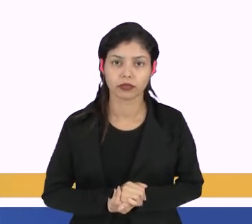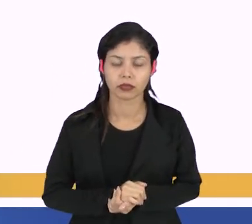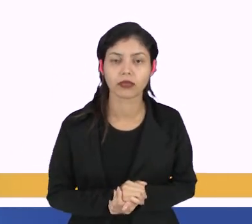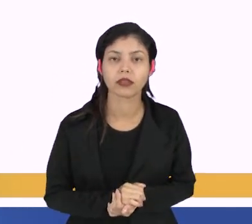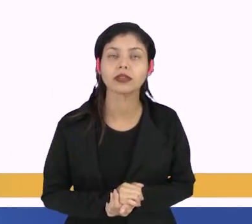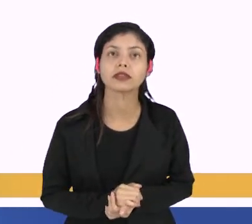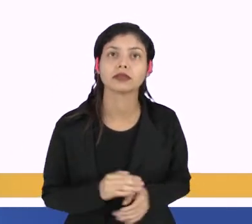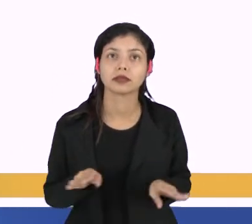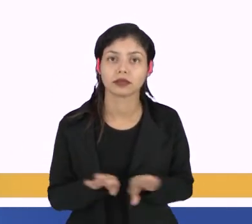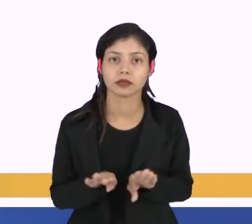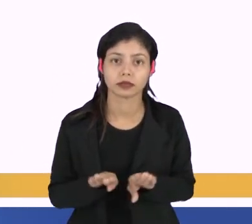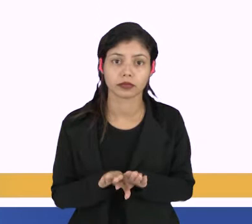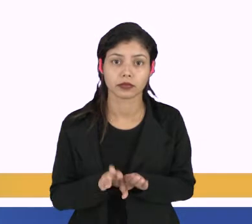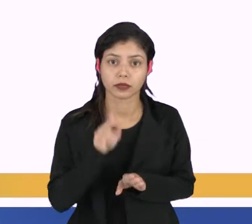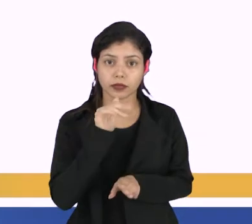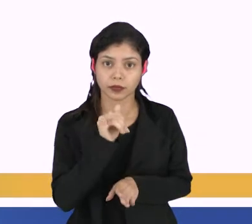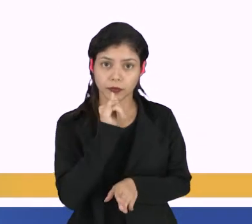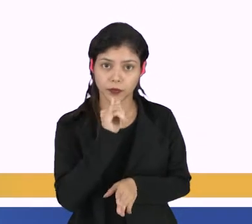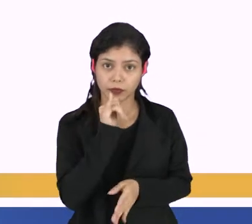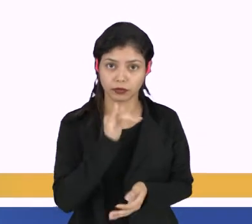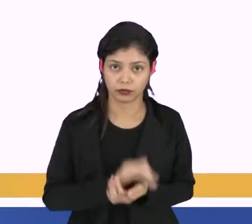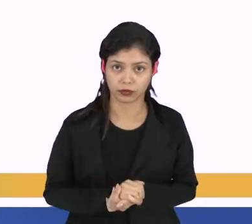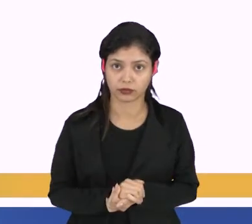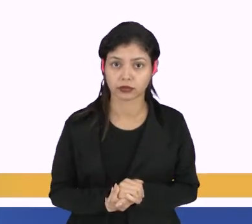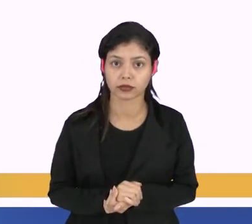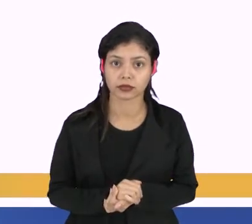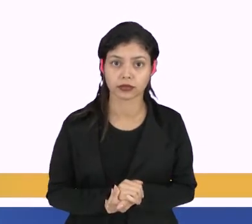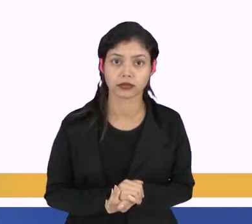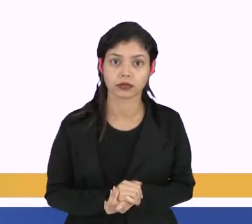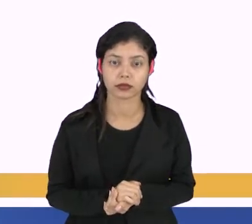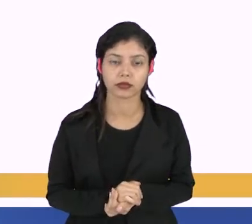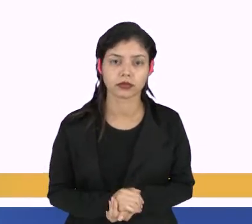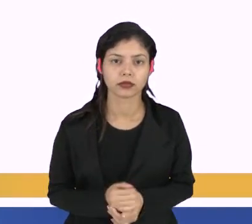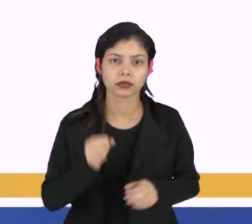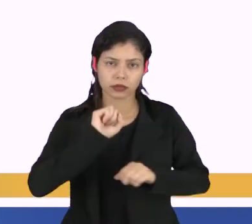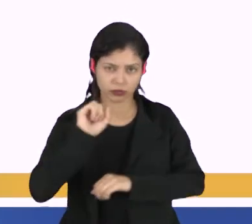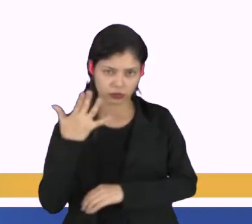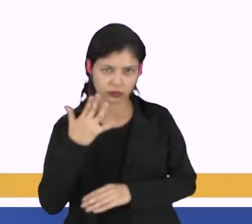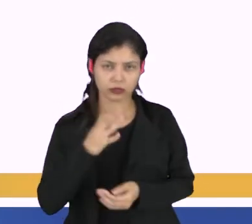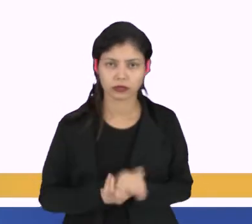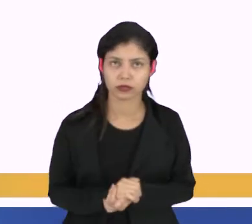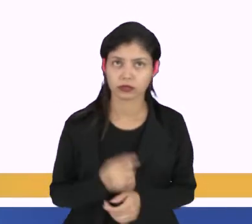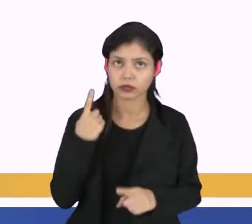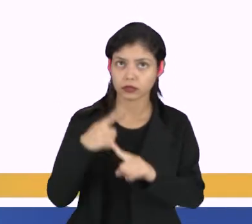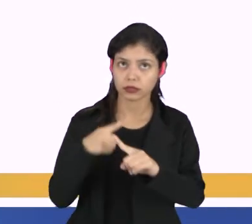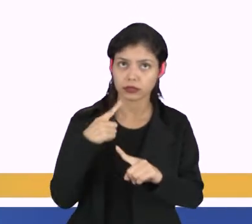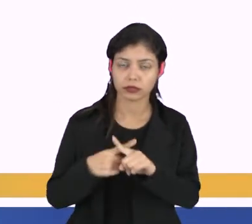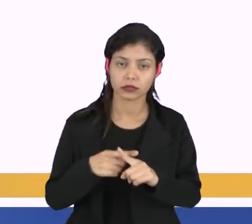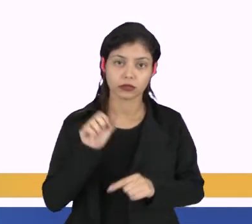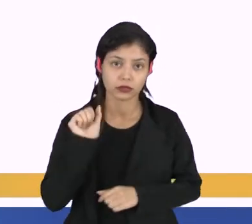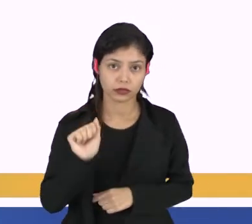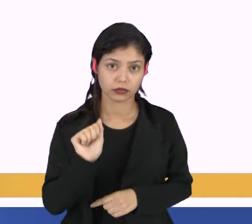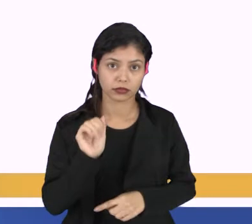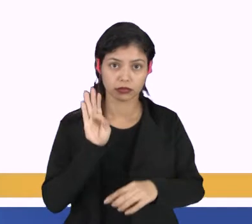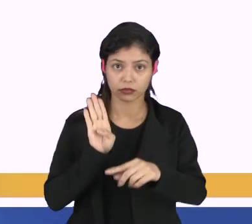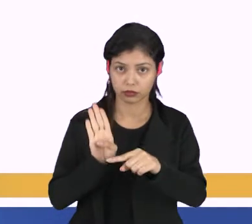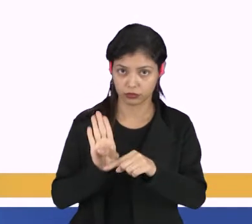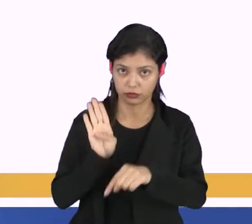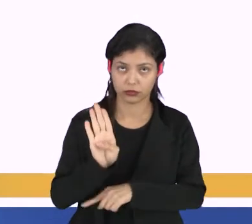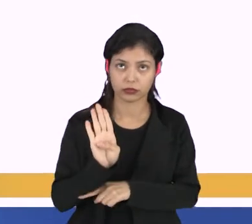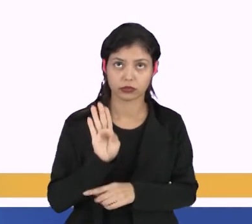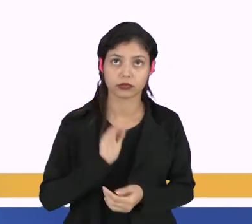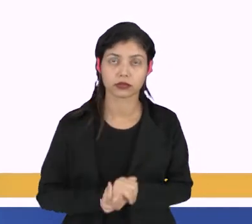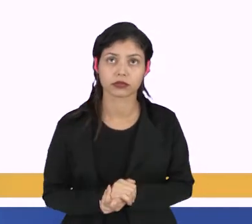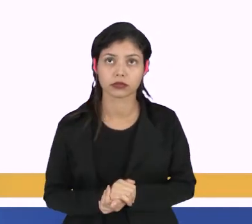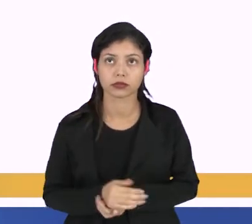caso, pelo exemplo, nós vamos ter a seguinte situação, vamos multiplicar a matriz A e a matriz B